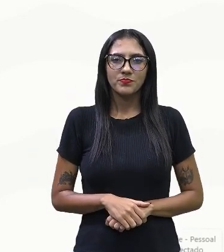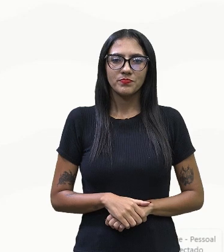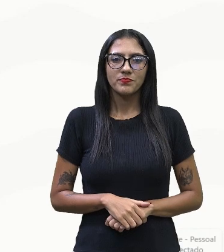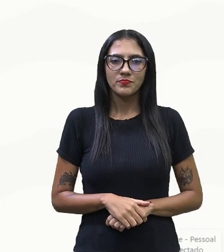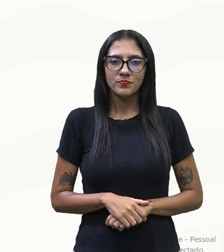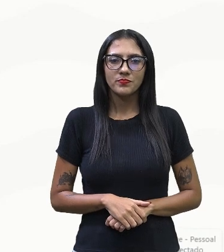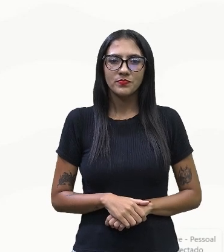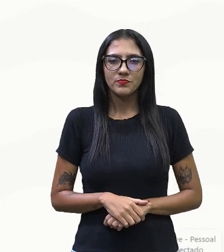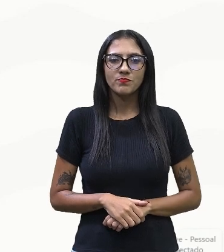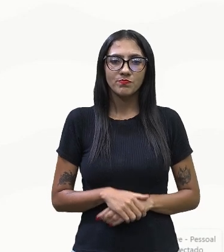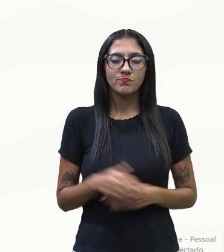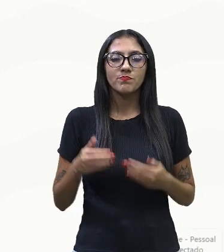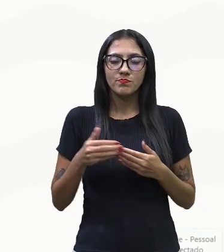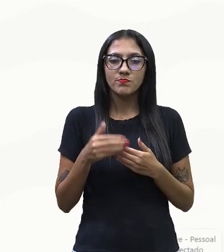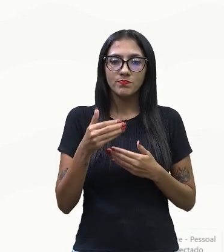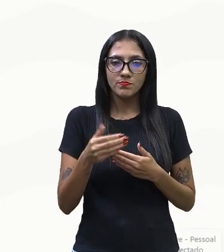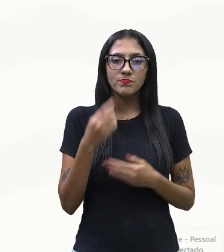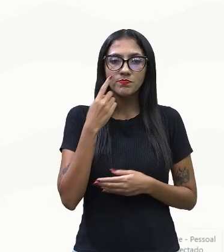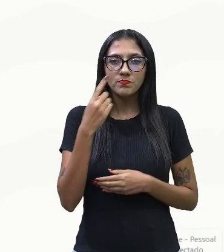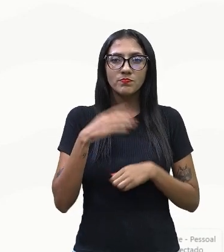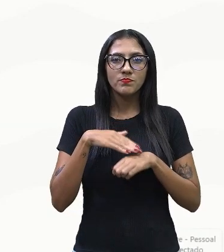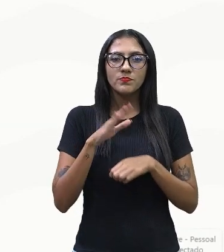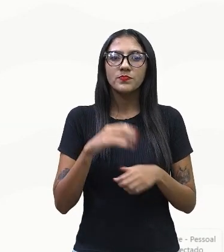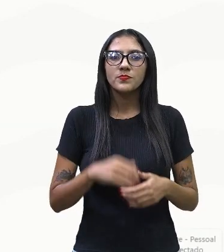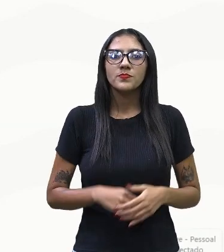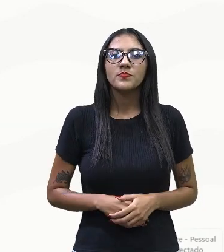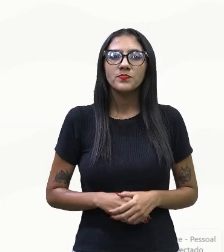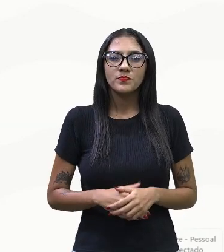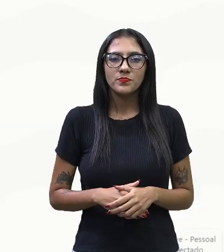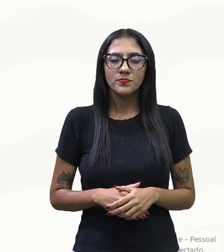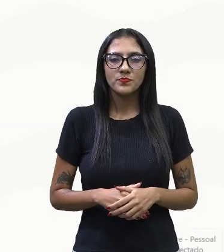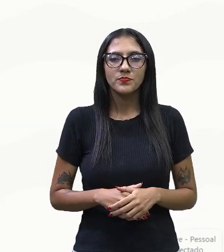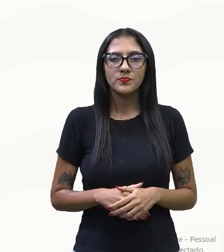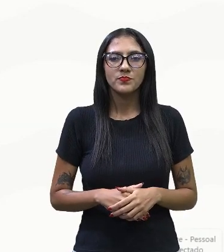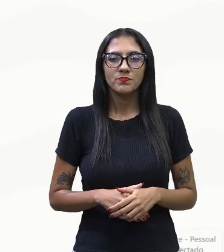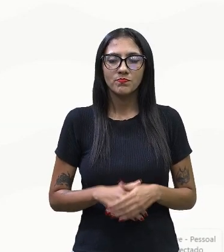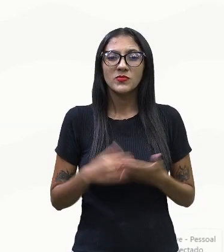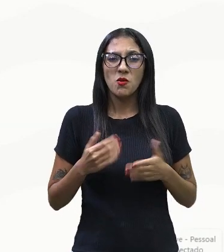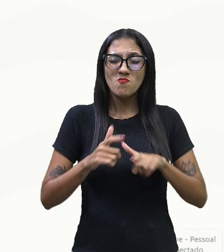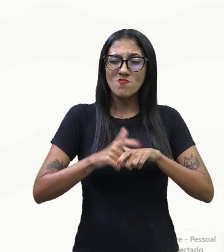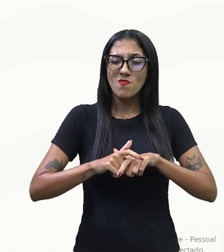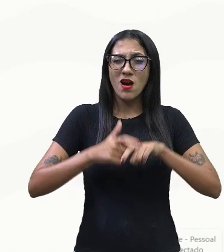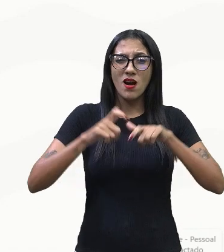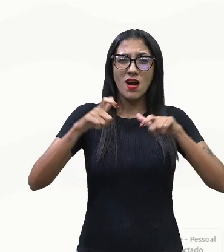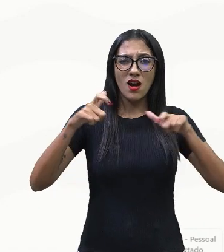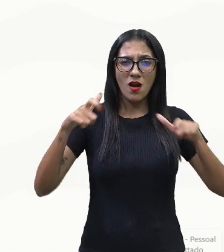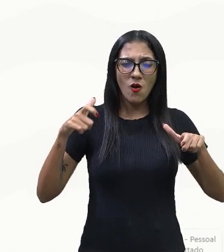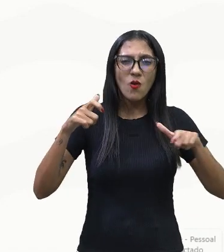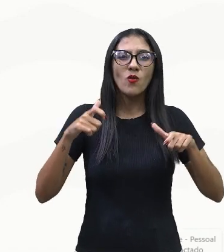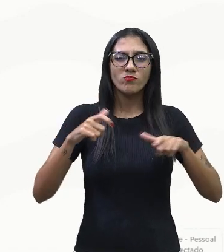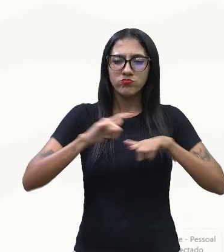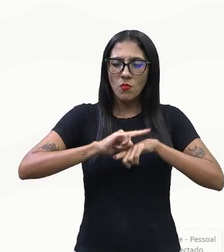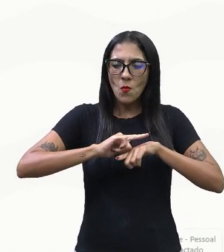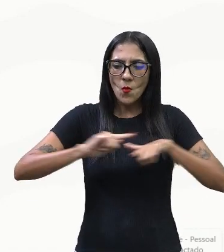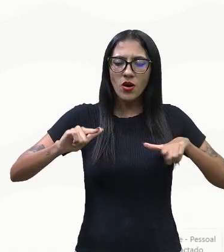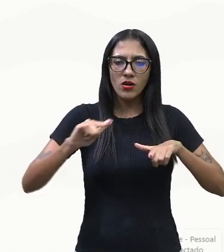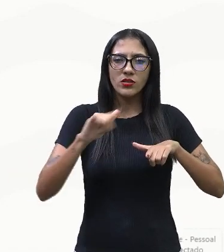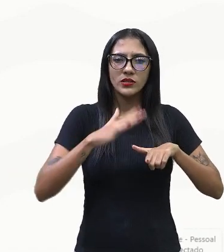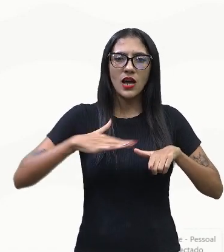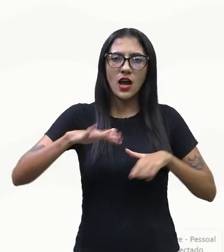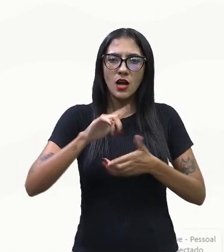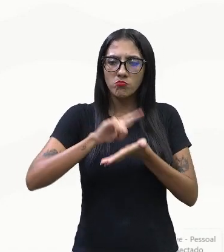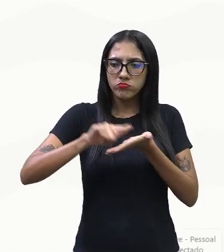adiante, vamos lá, vamos conhecer um pouquinho mais, vamos adiante com o texto. O maior desmatamento detectado no bioma amazônico em